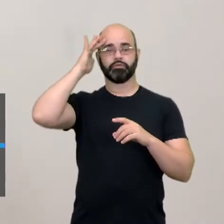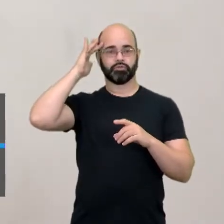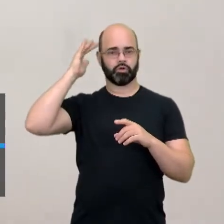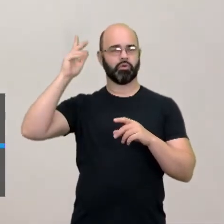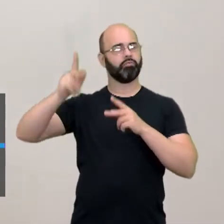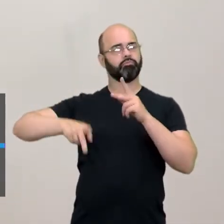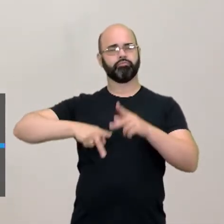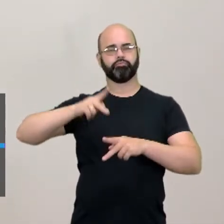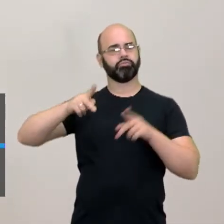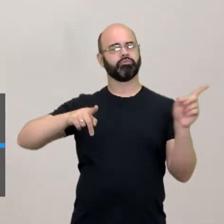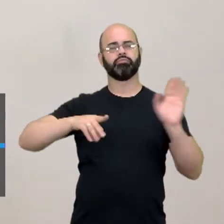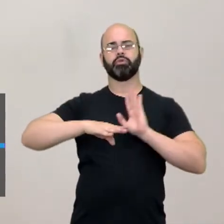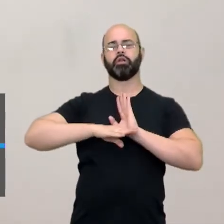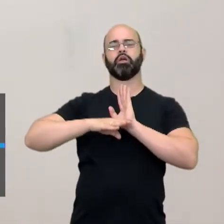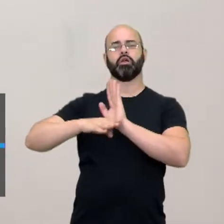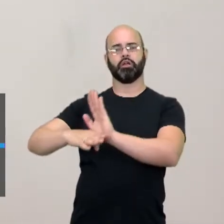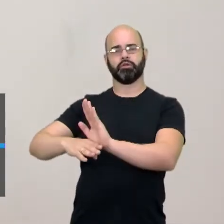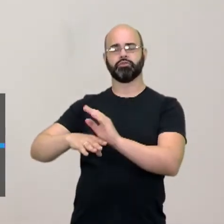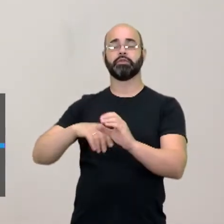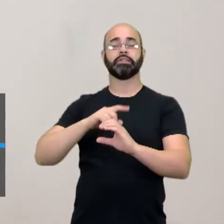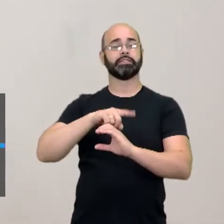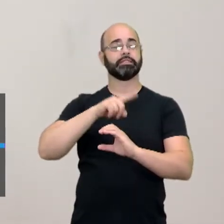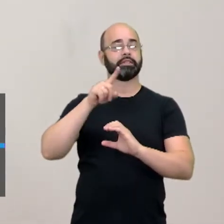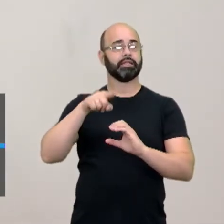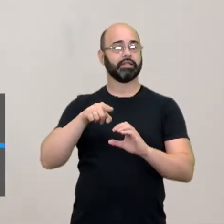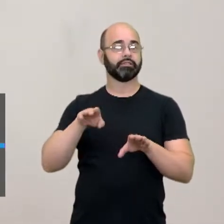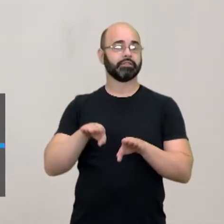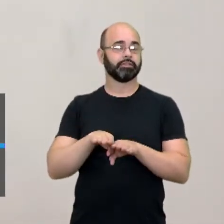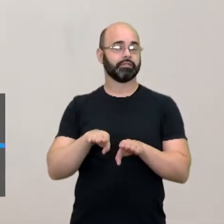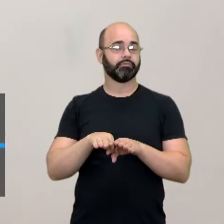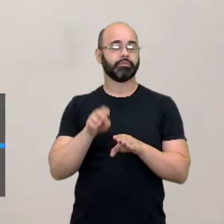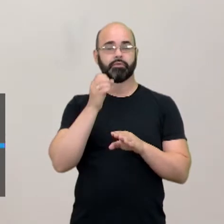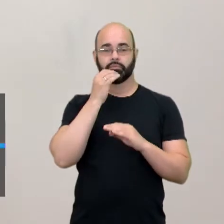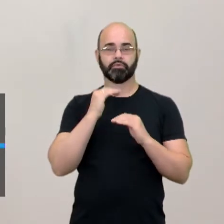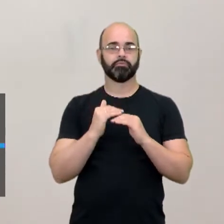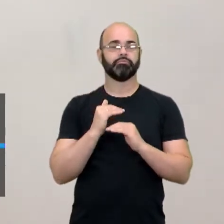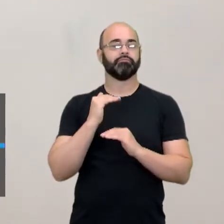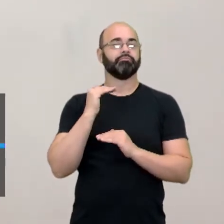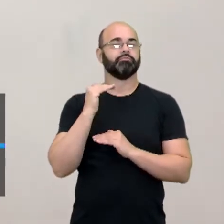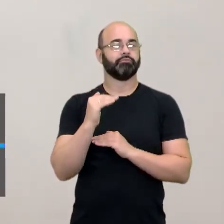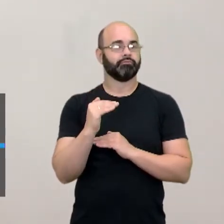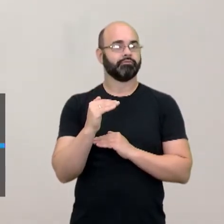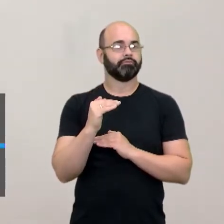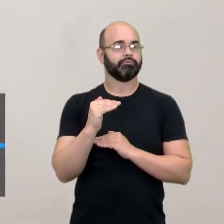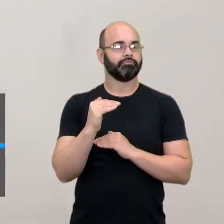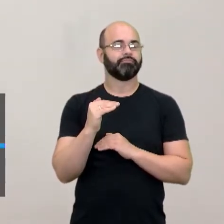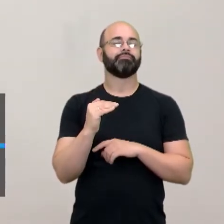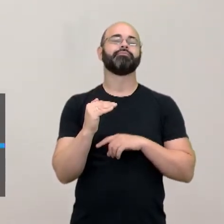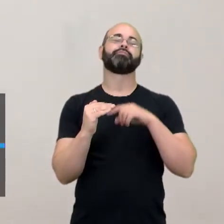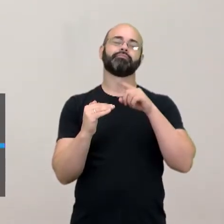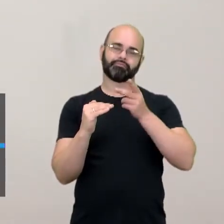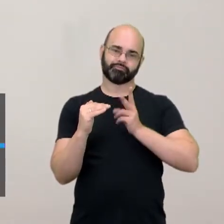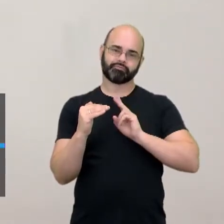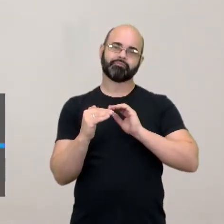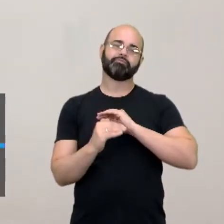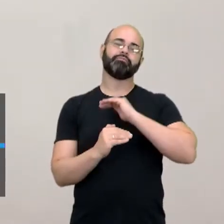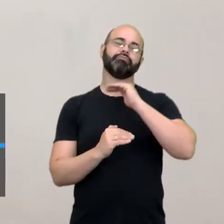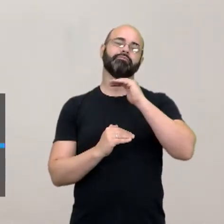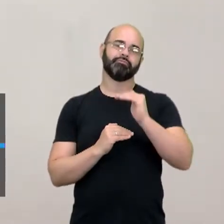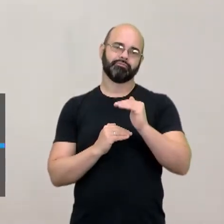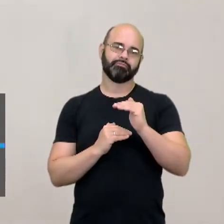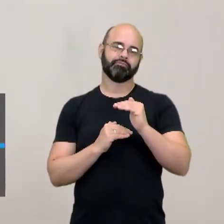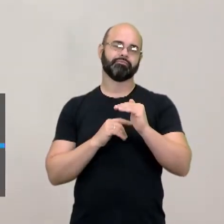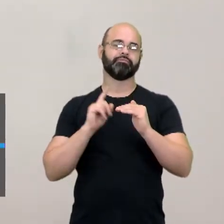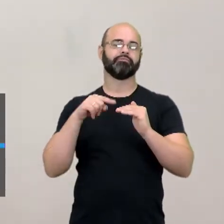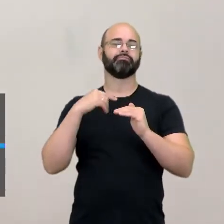que também é um propósito da ciência. É apenas mais um degrau para você continuar elevando